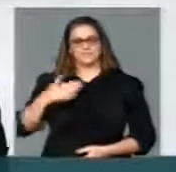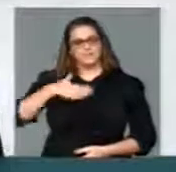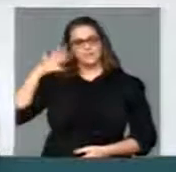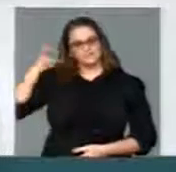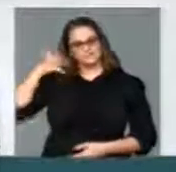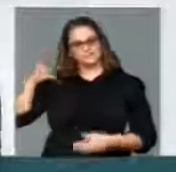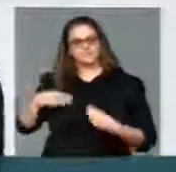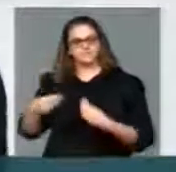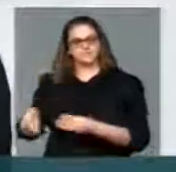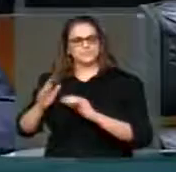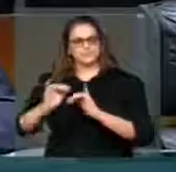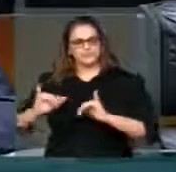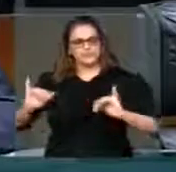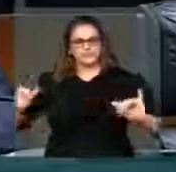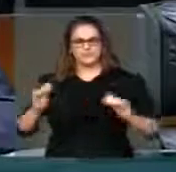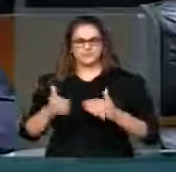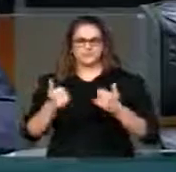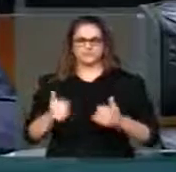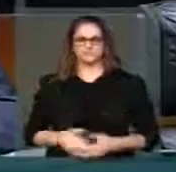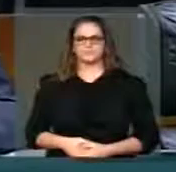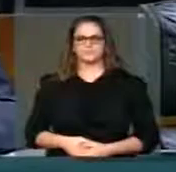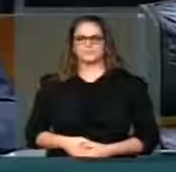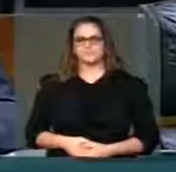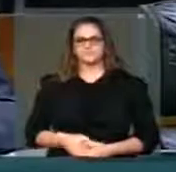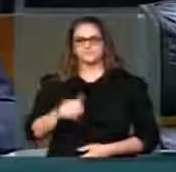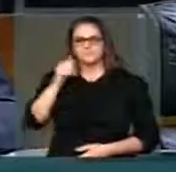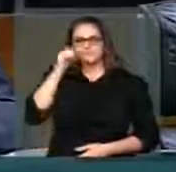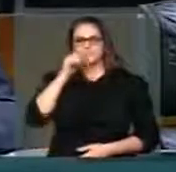divulgação. Obrigado. Deverido. Flávio Moraes.